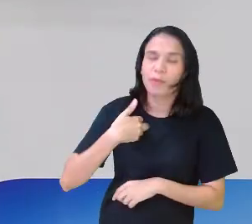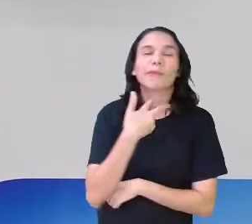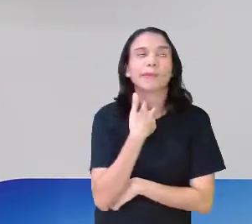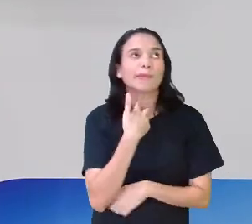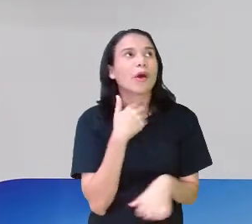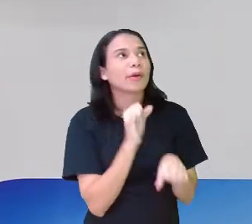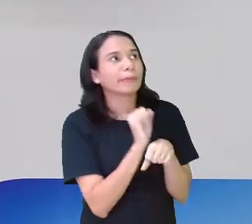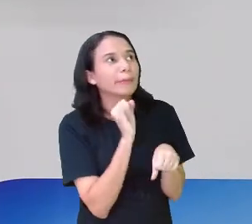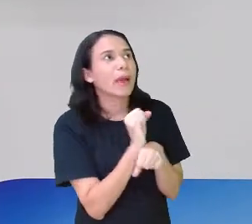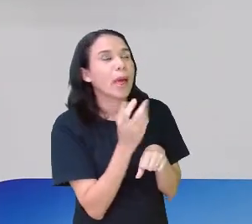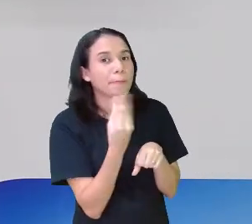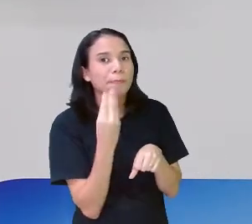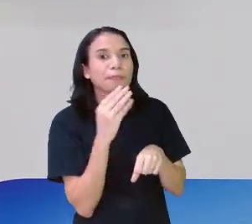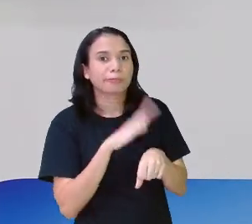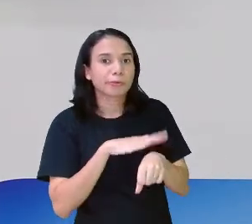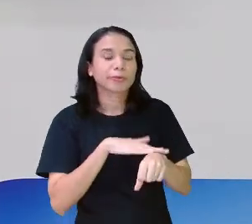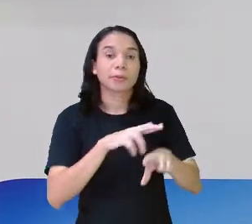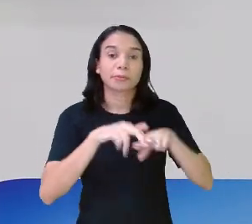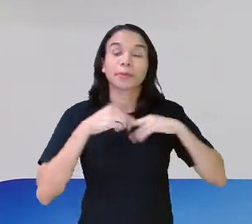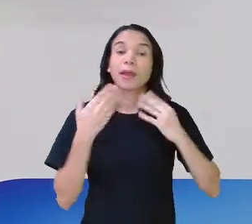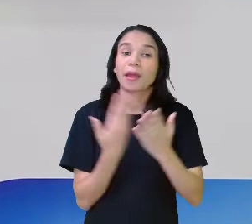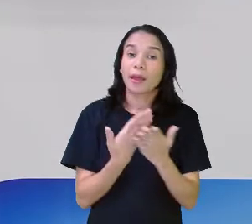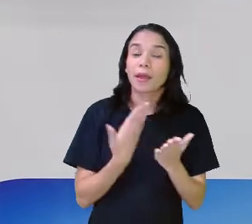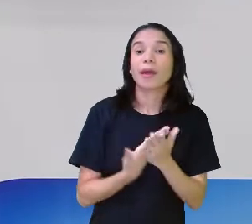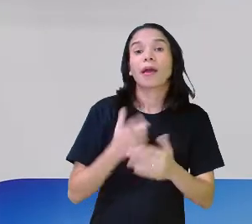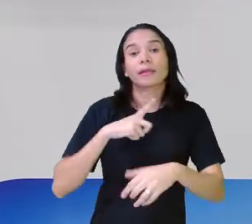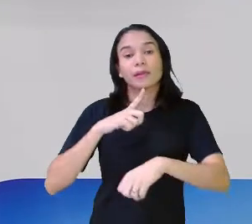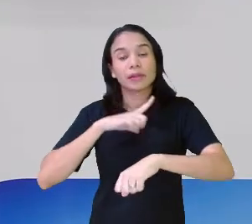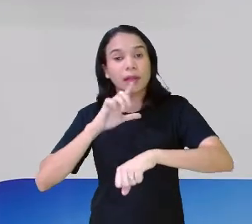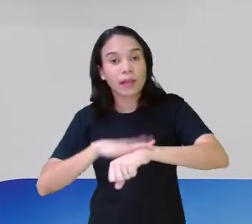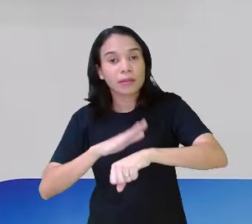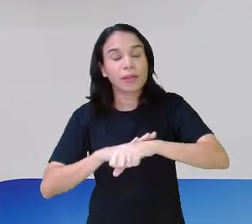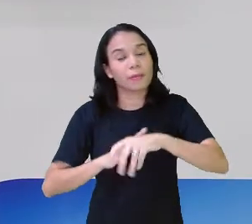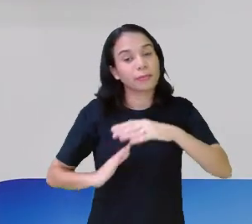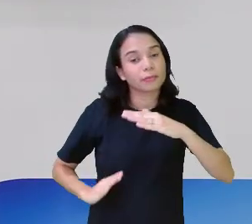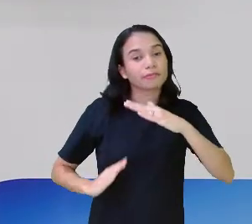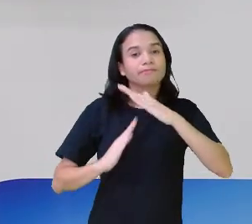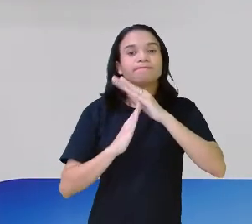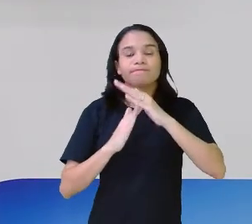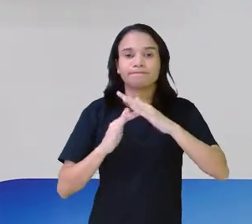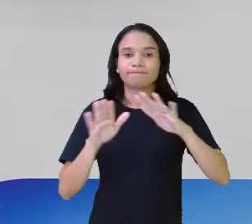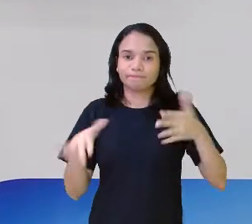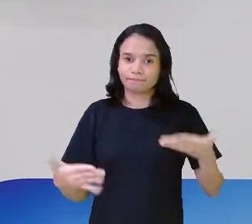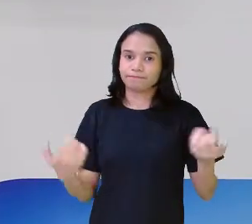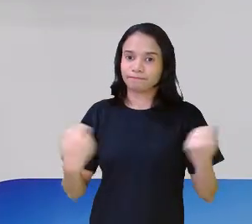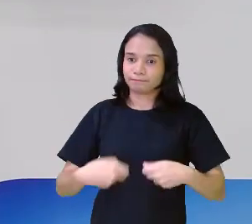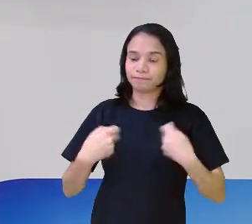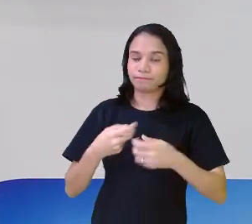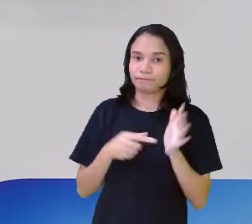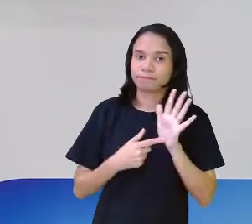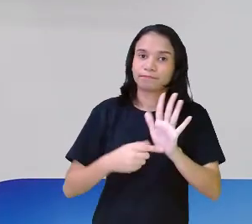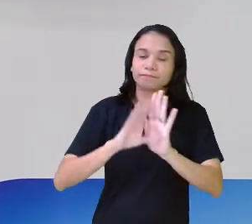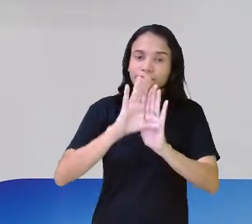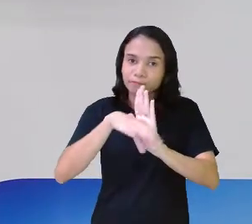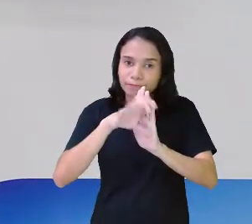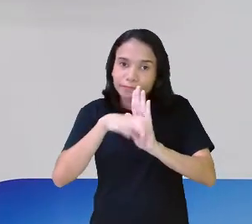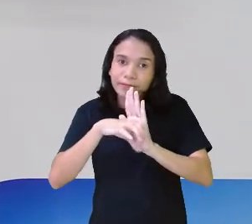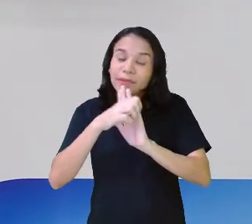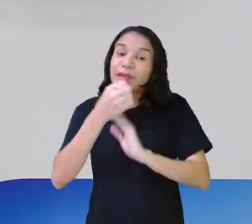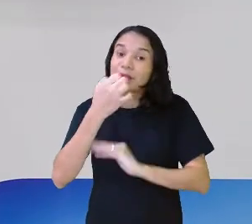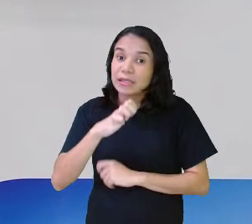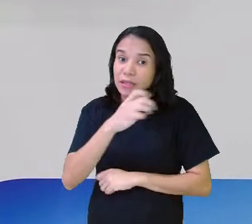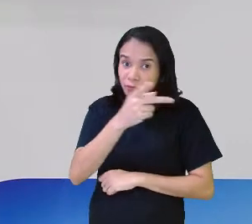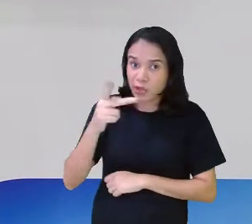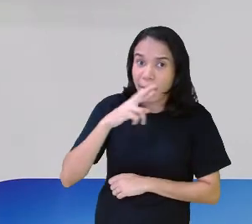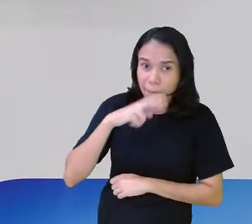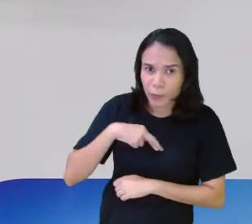muito, muito tempo, porque a aula tem aquele tempo limitado. Então, eu vou ter que dar o conceito. Se chegar